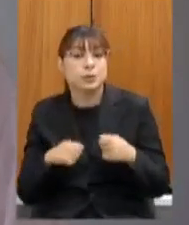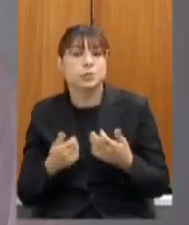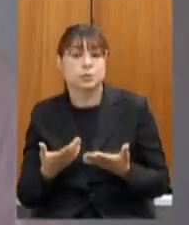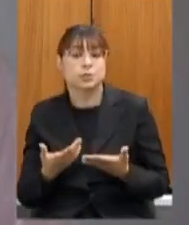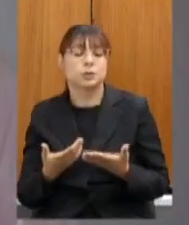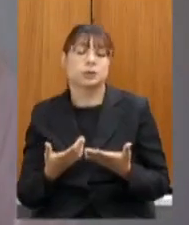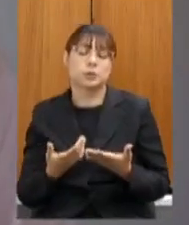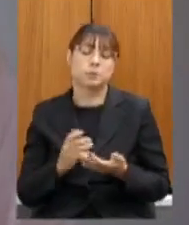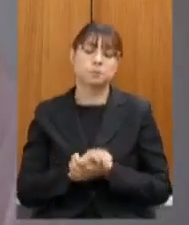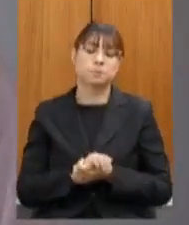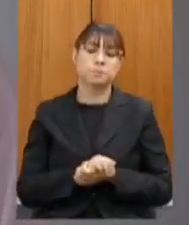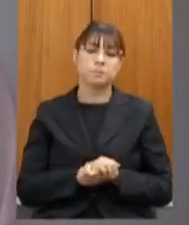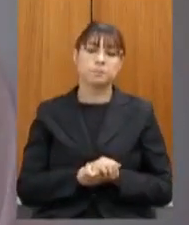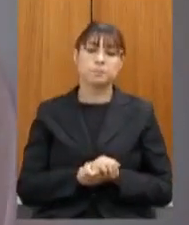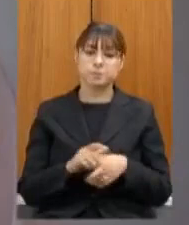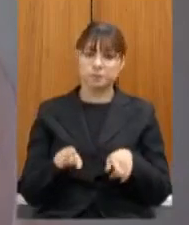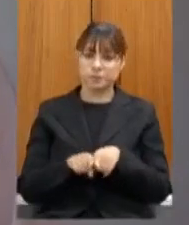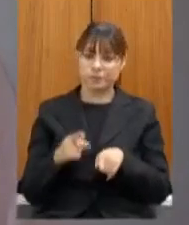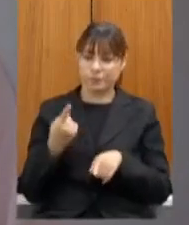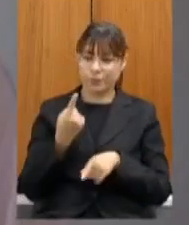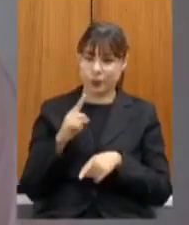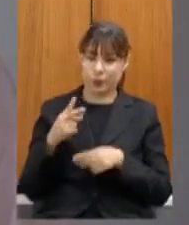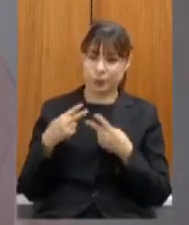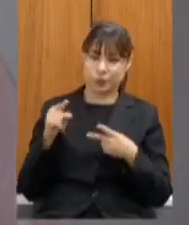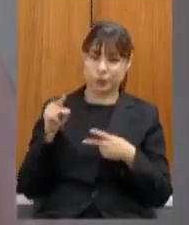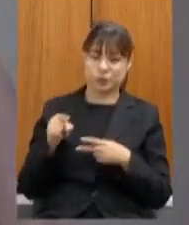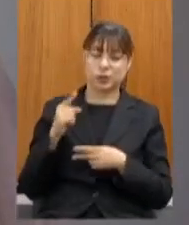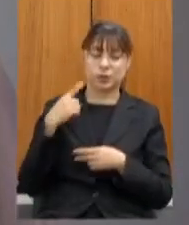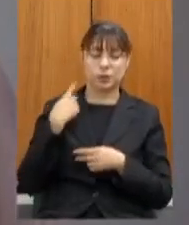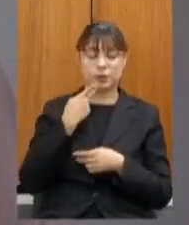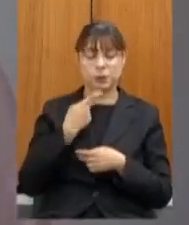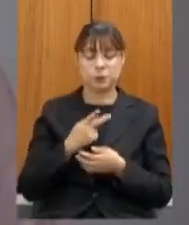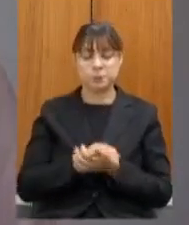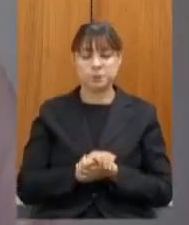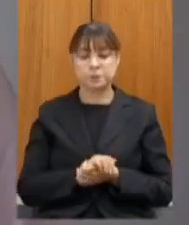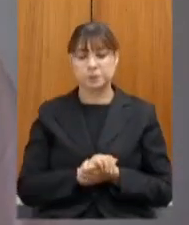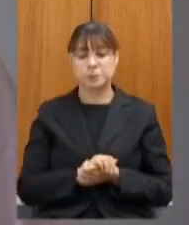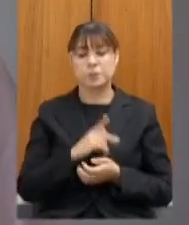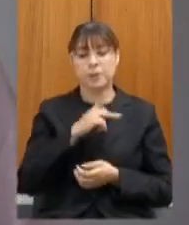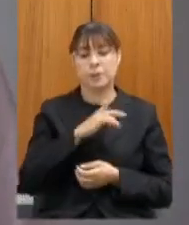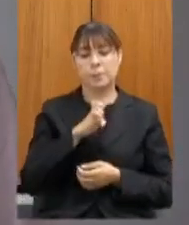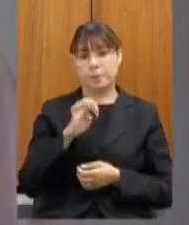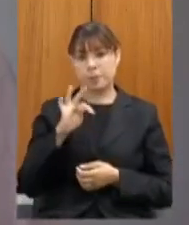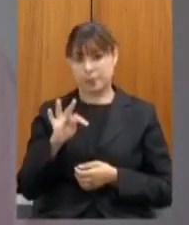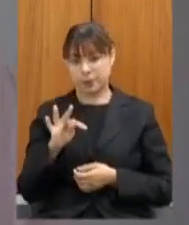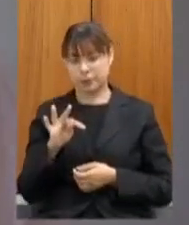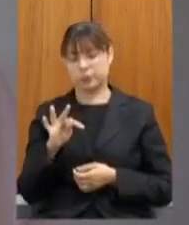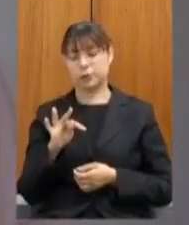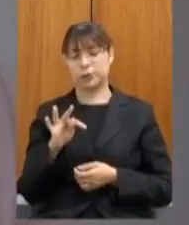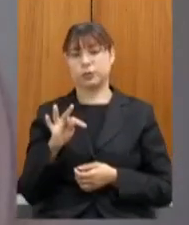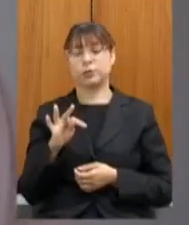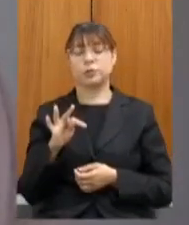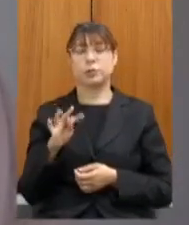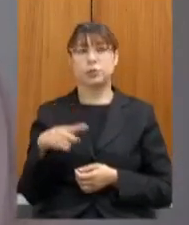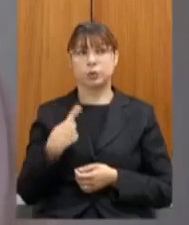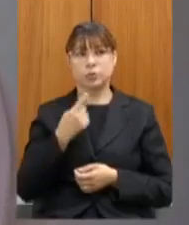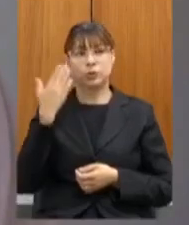nesse sentido em relação ao seu último ponto sobre os pets a gente entende